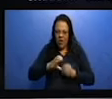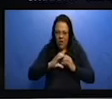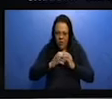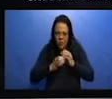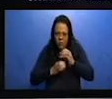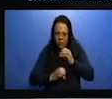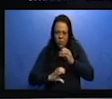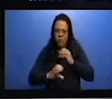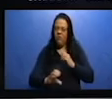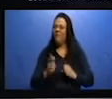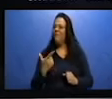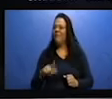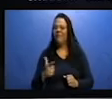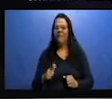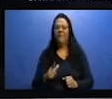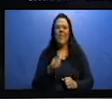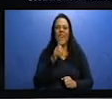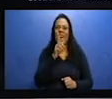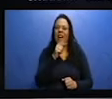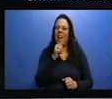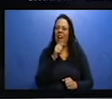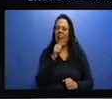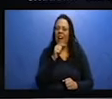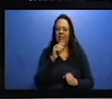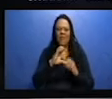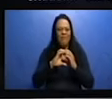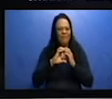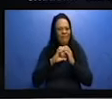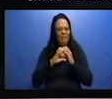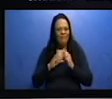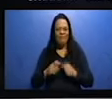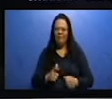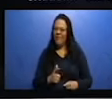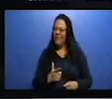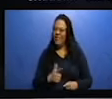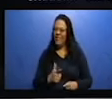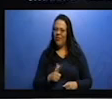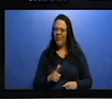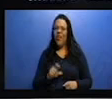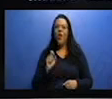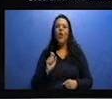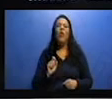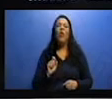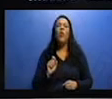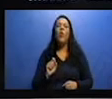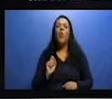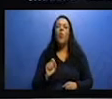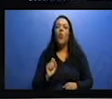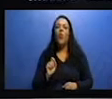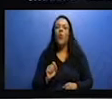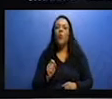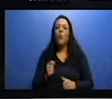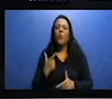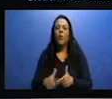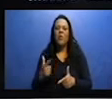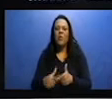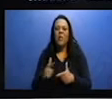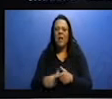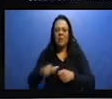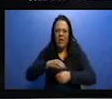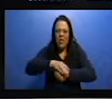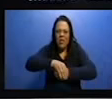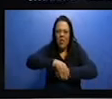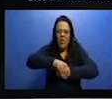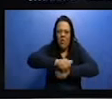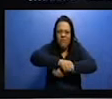tratado, tudo isso favorecia a proliferação de doenças e epidemias. Muitas dessas doenças e